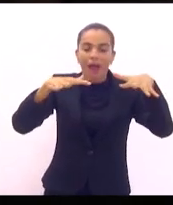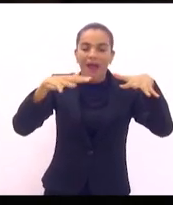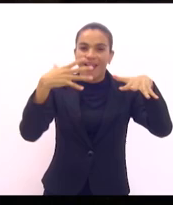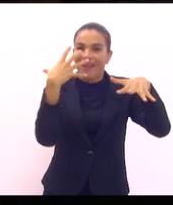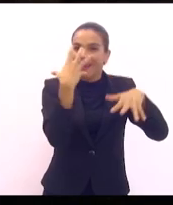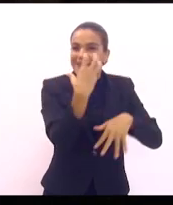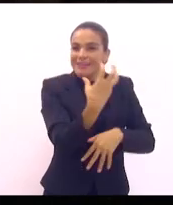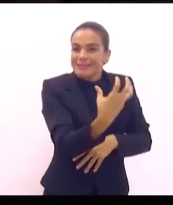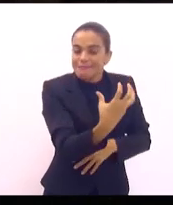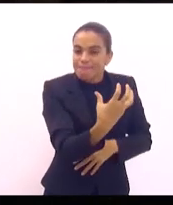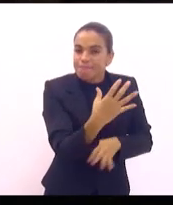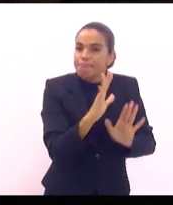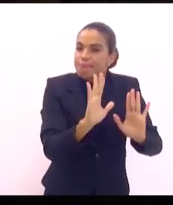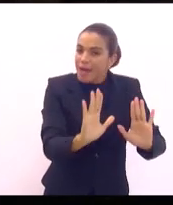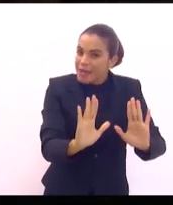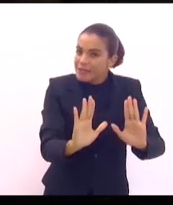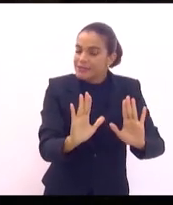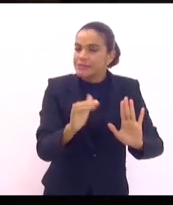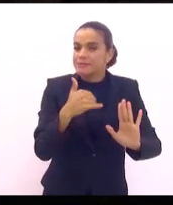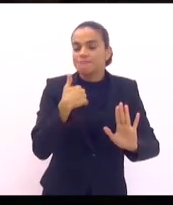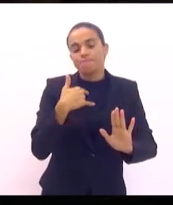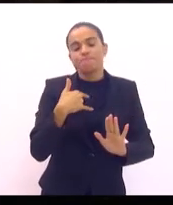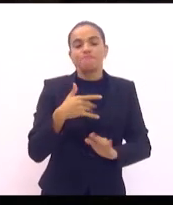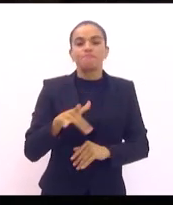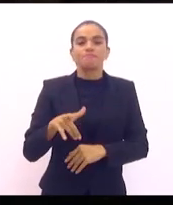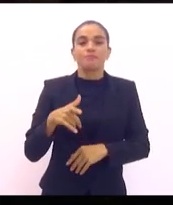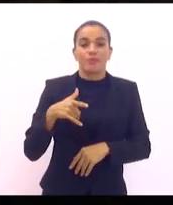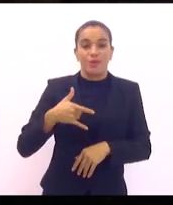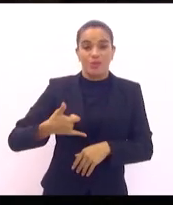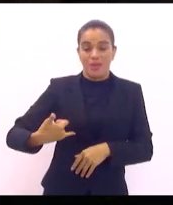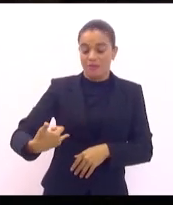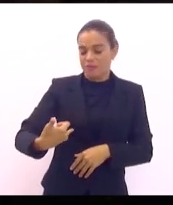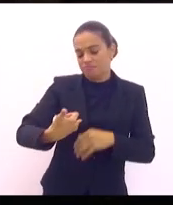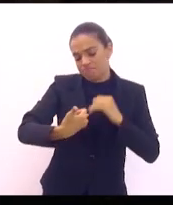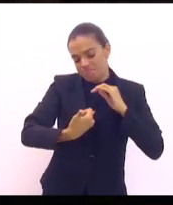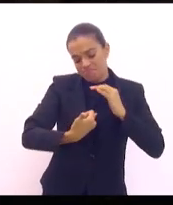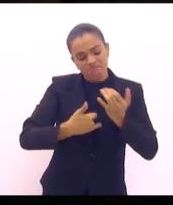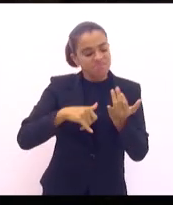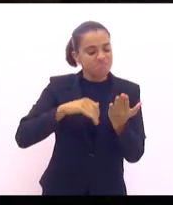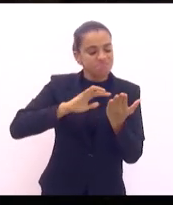nessa trajetória, via o telefone celular,